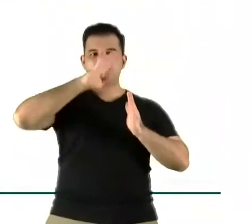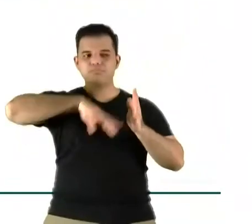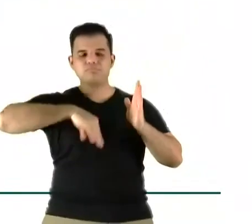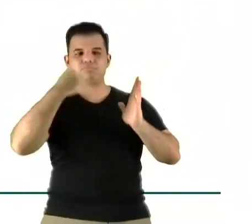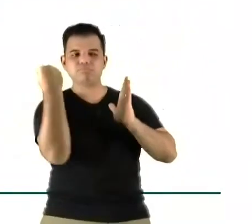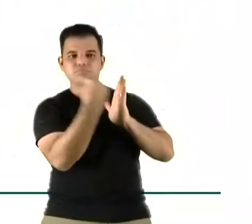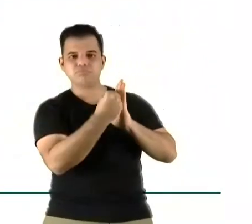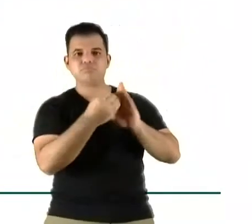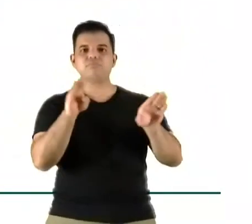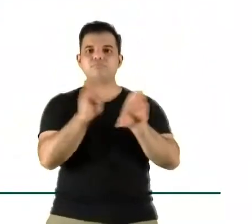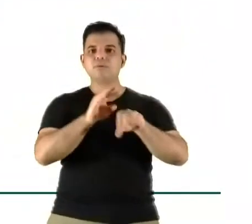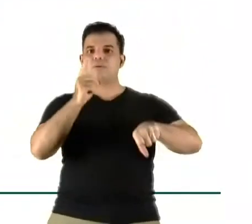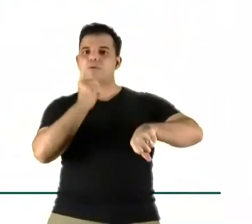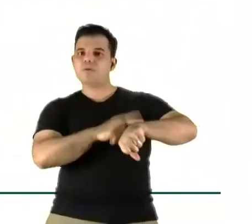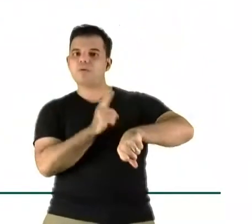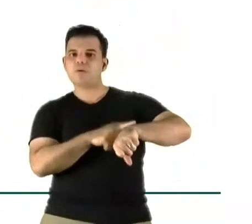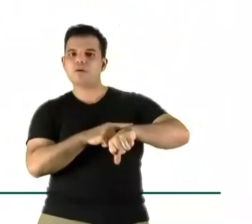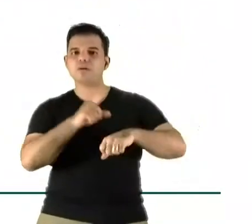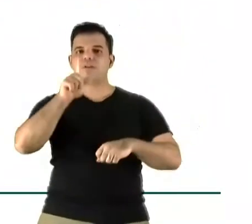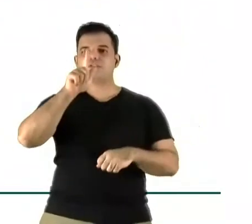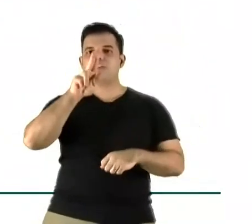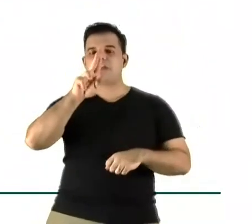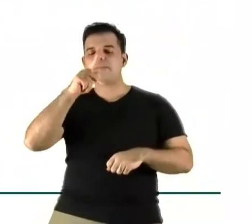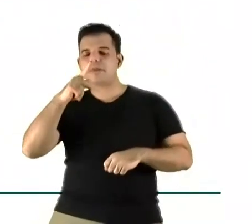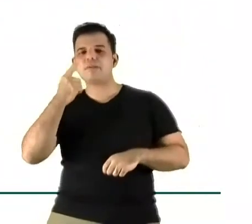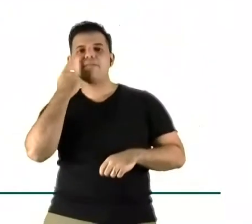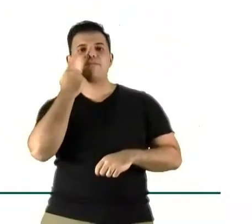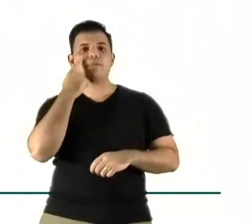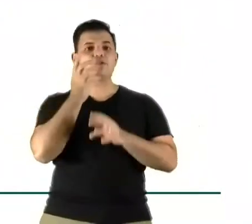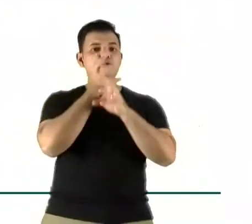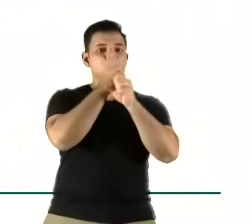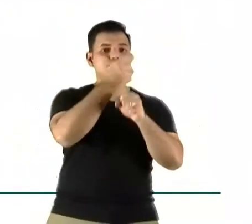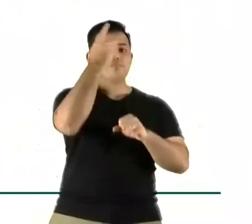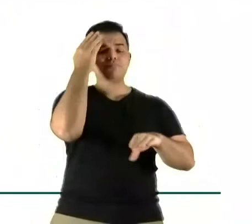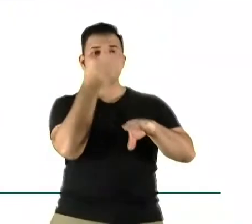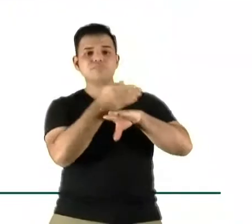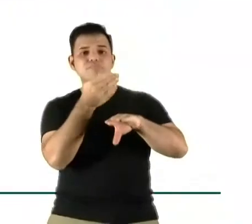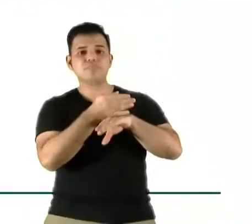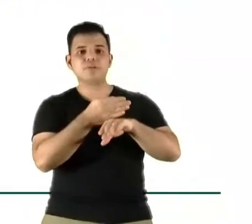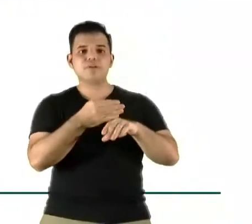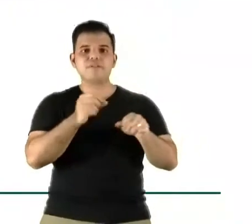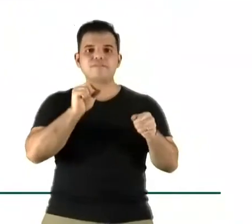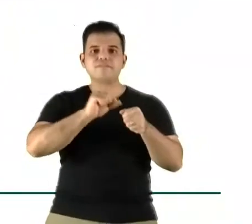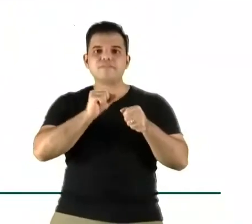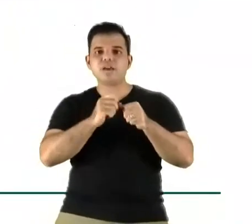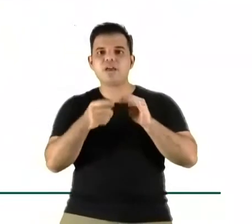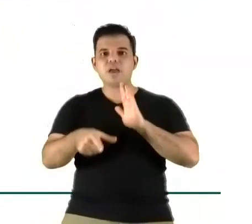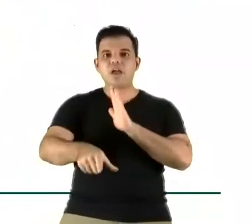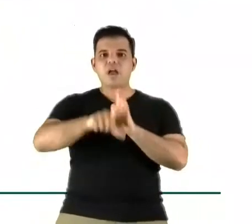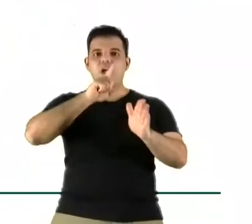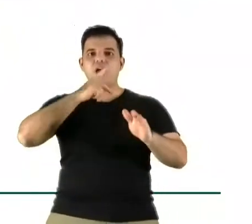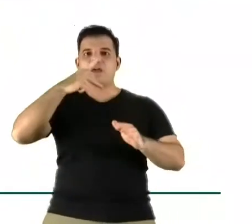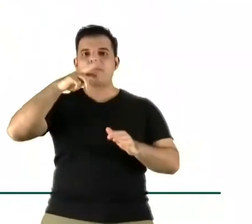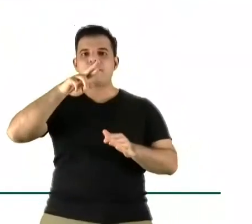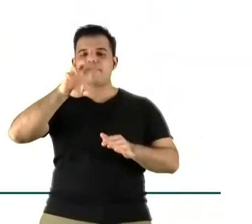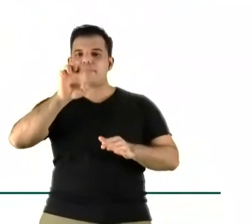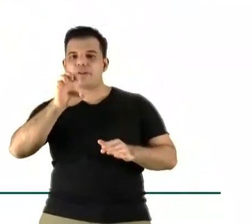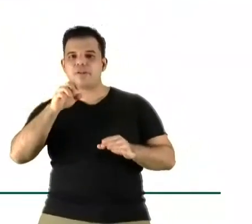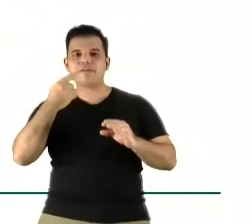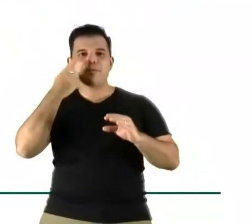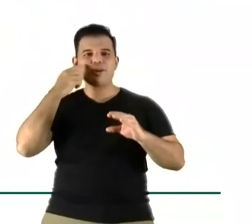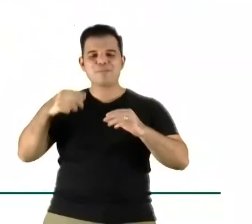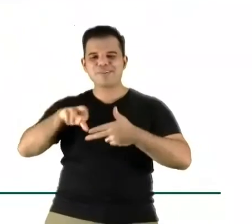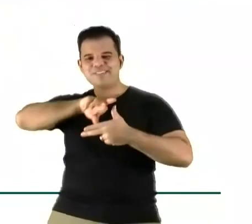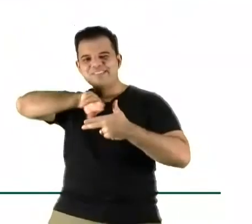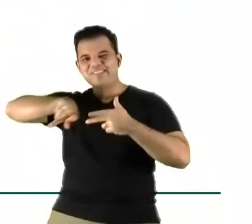horário, a está pensando, tá bom, com o GRP, vamos medir isso aqui e vamos fazer um pre-roll no Globoplay e um pre